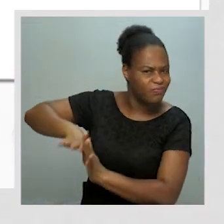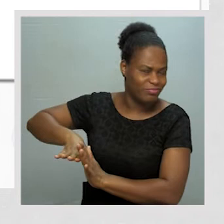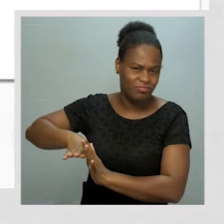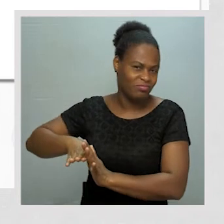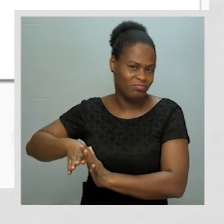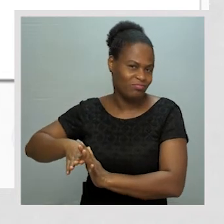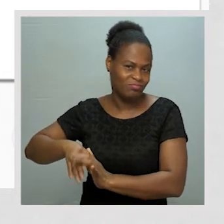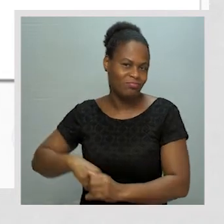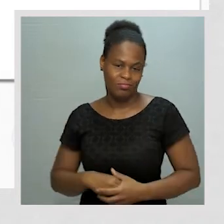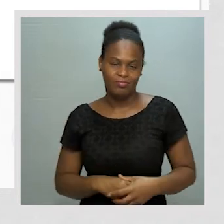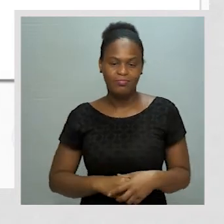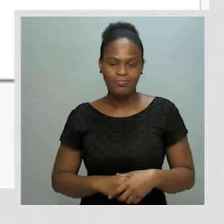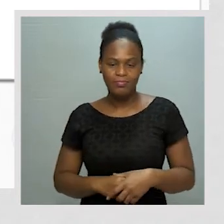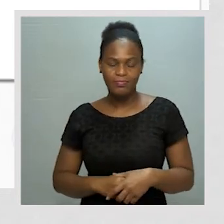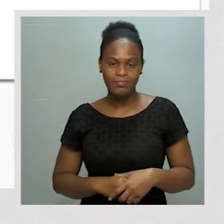de ruído.